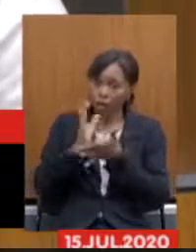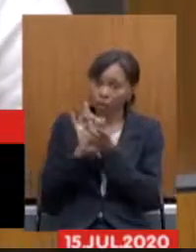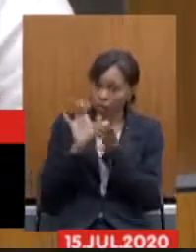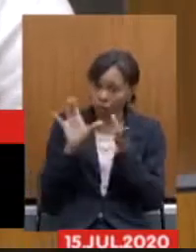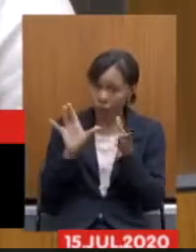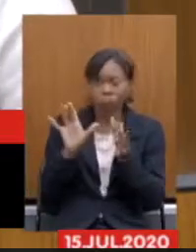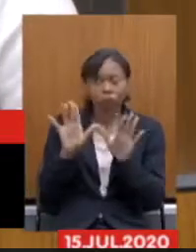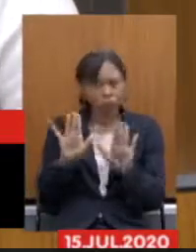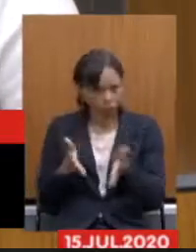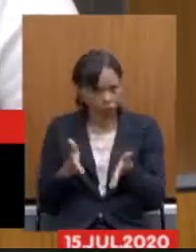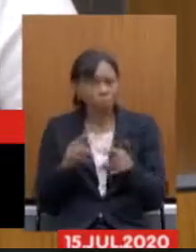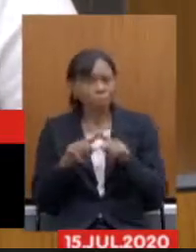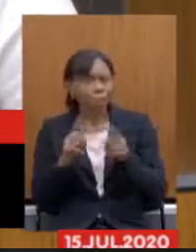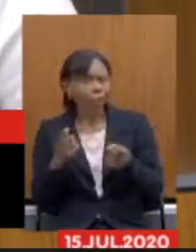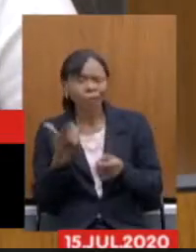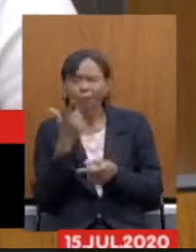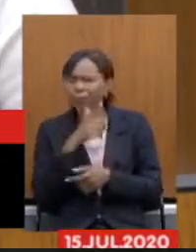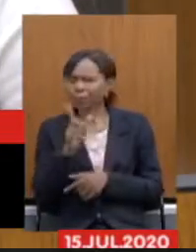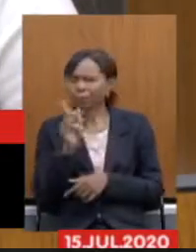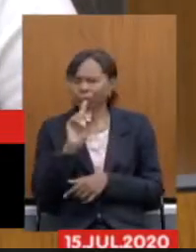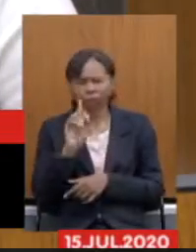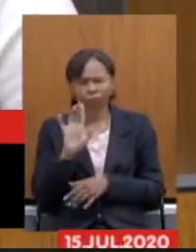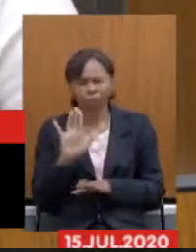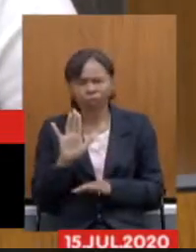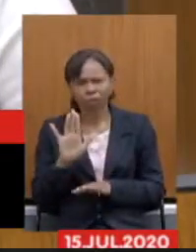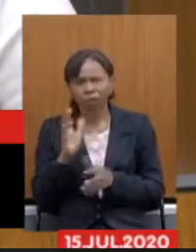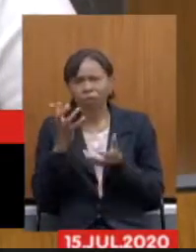queremos a nossa emenda é para que ela seja